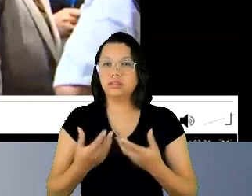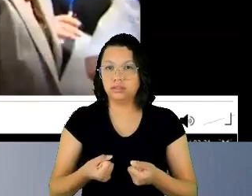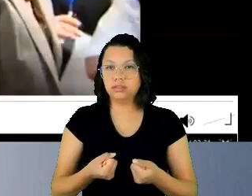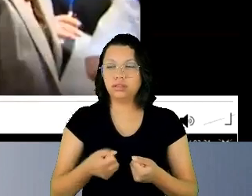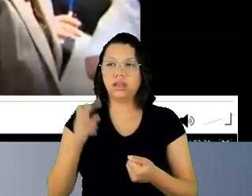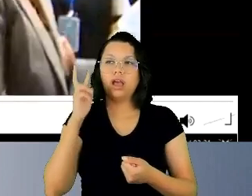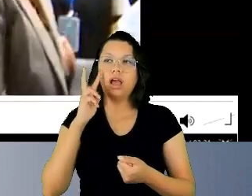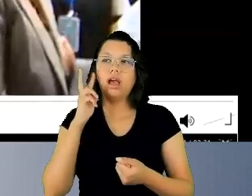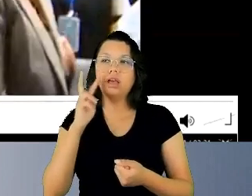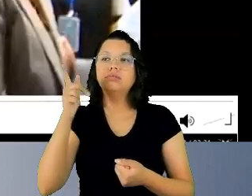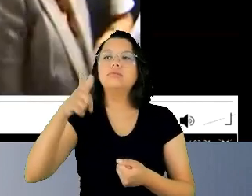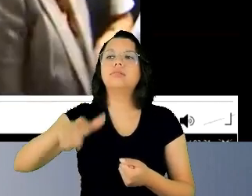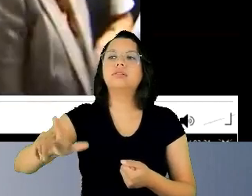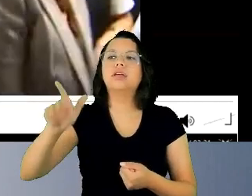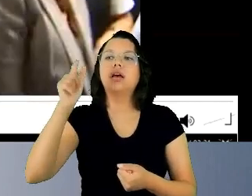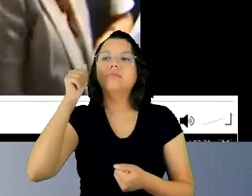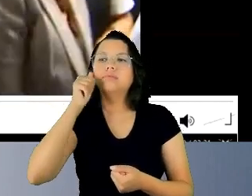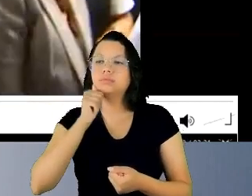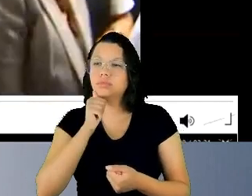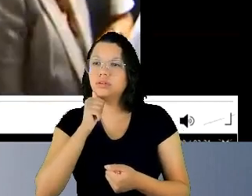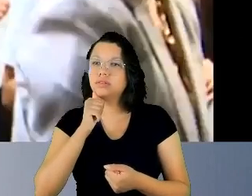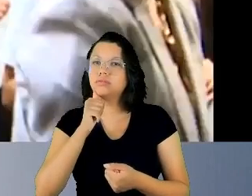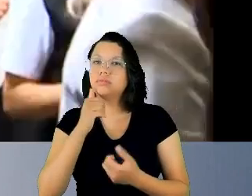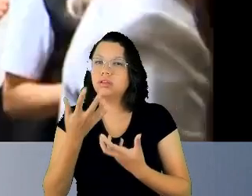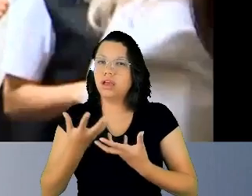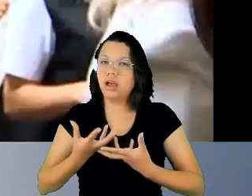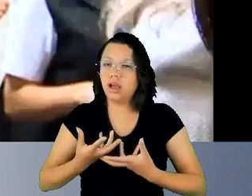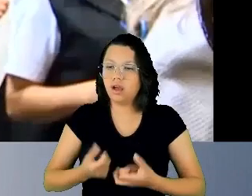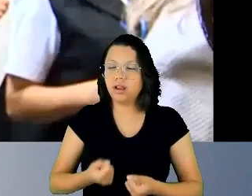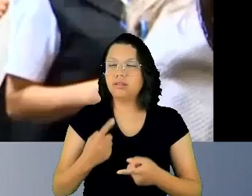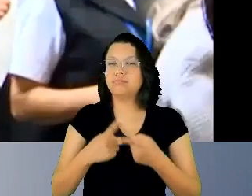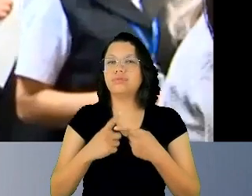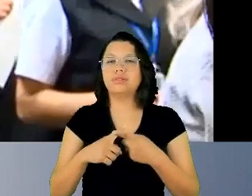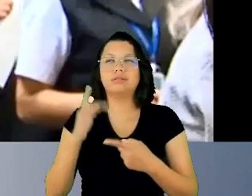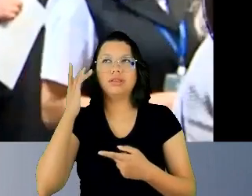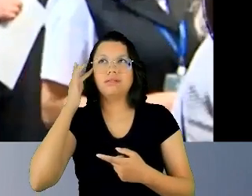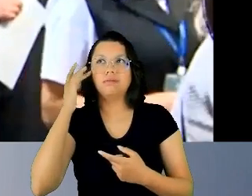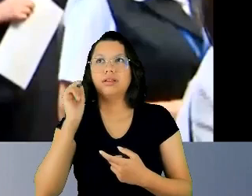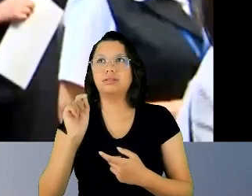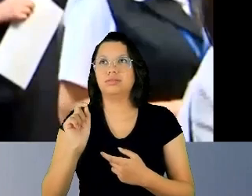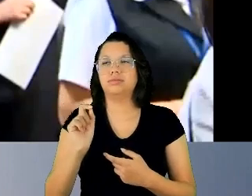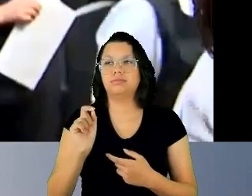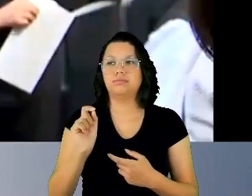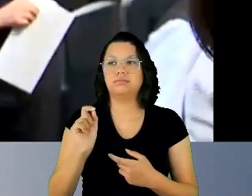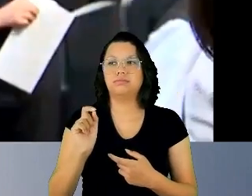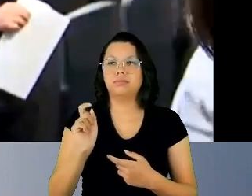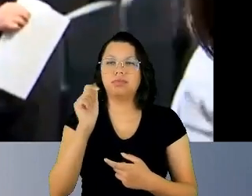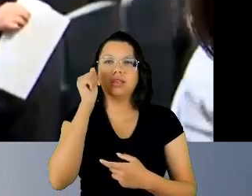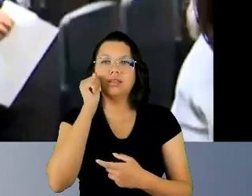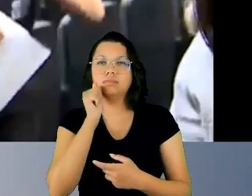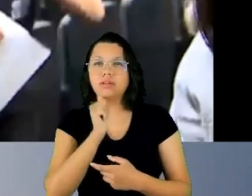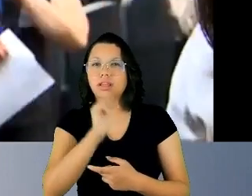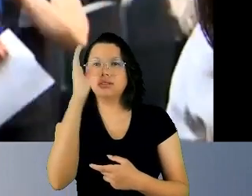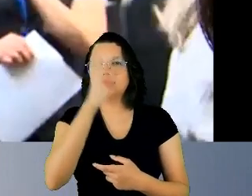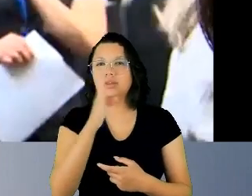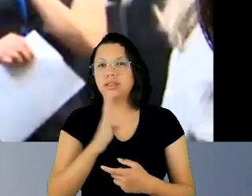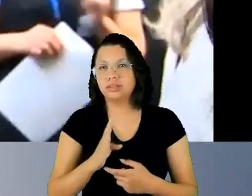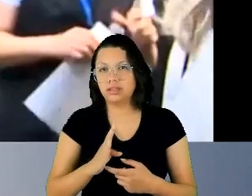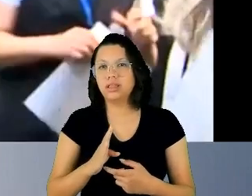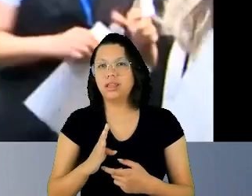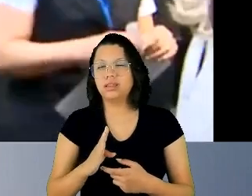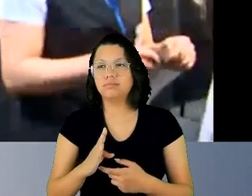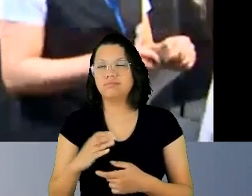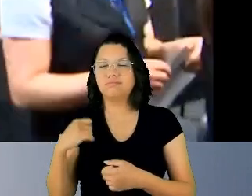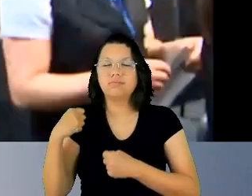história da outra e poder acolher, porque eu acho que as mulheres brasileiras em si carregam